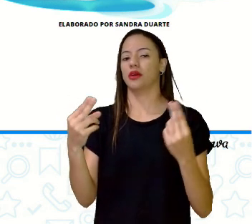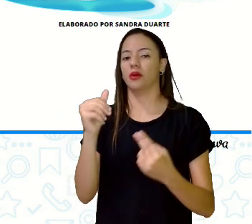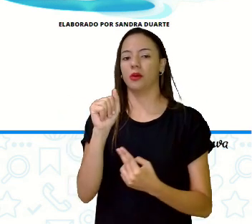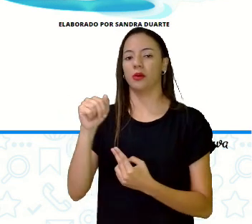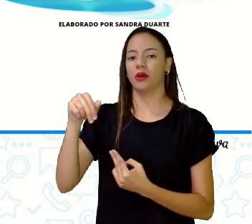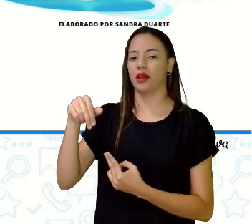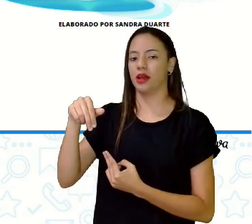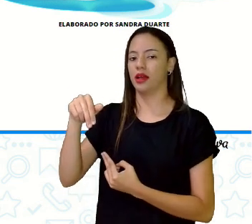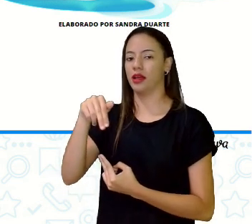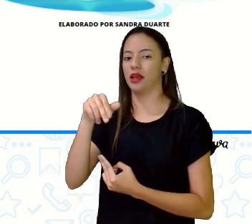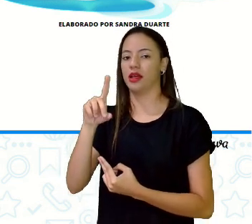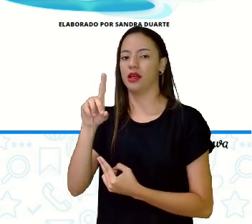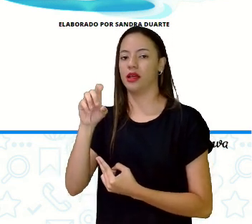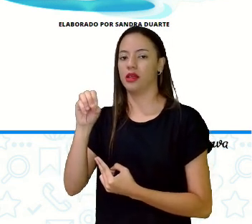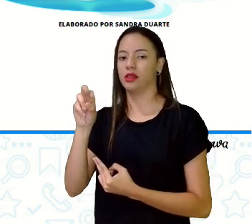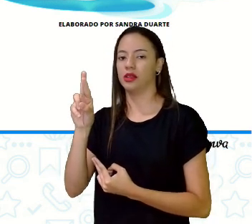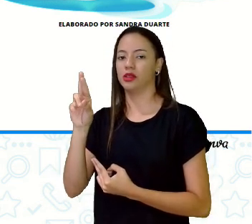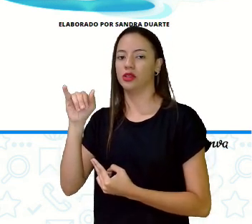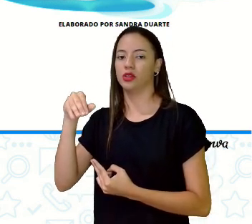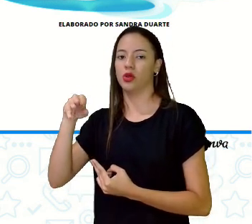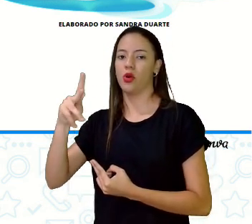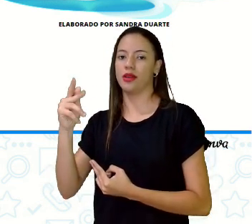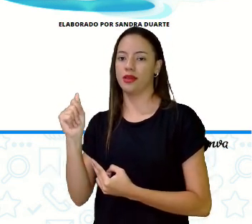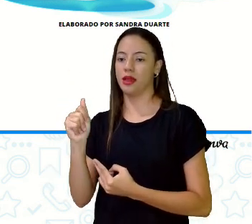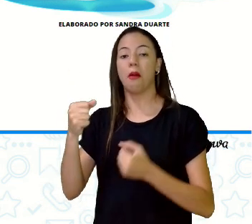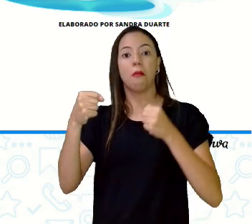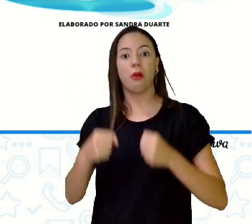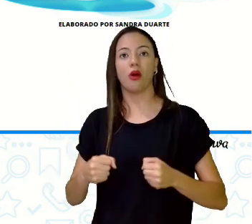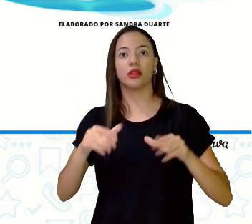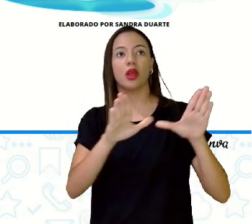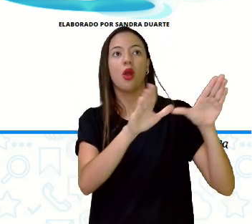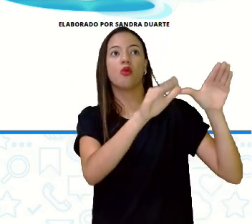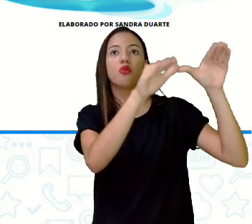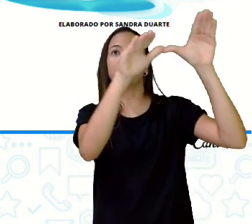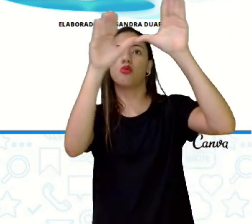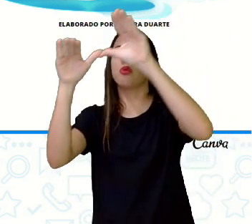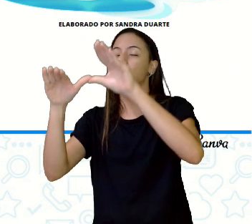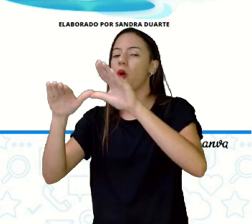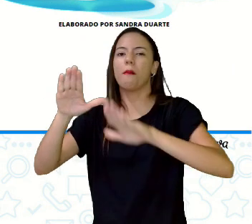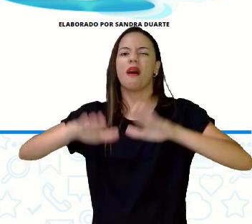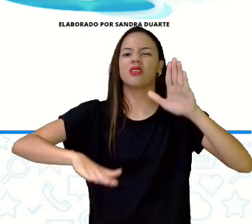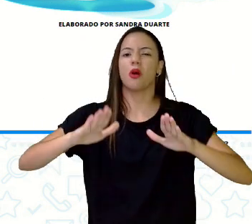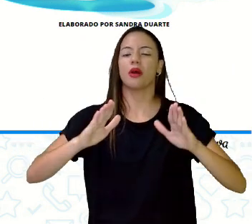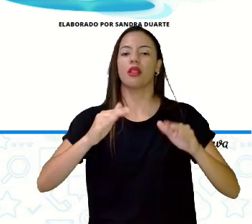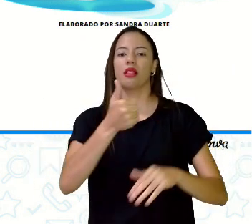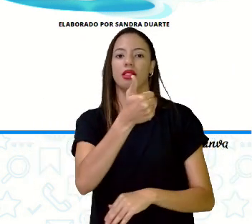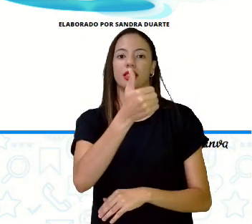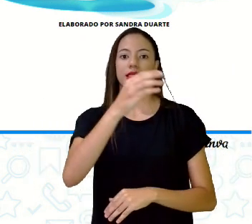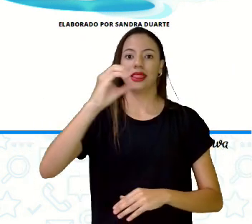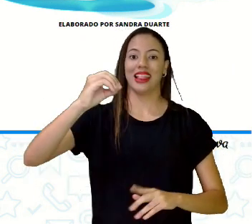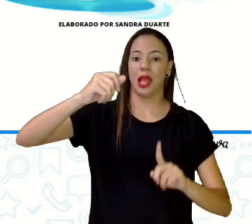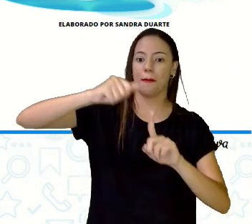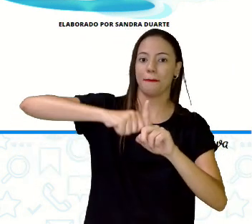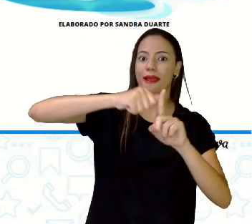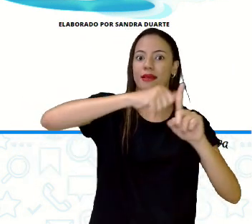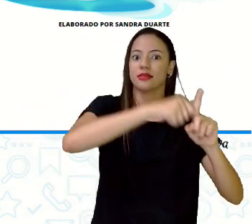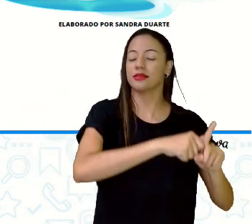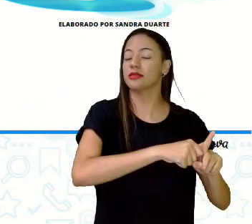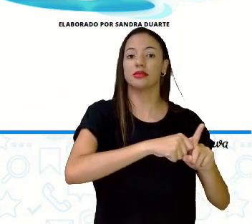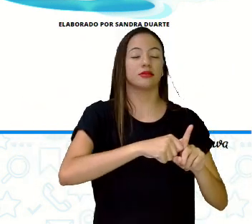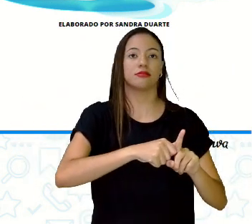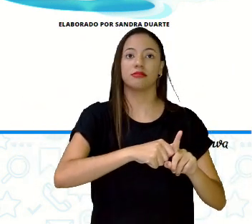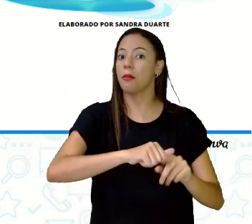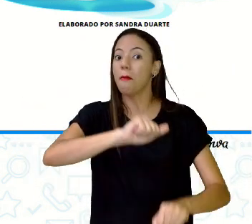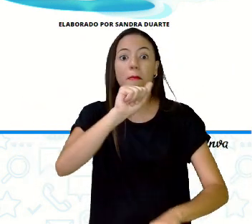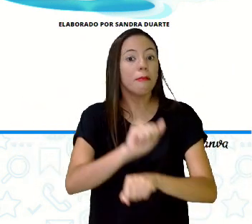voar até dez meses sem parar. Minha nossa. Eu acho que se ele fosse inscrito numa Olimpíada, ele ia ganhar a medalha de ouro.